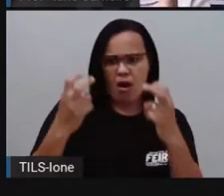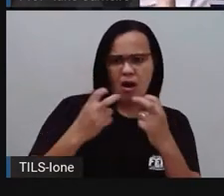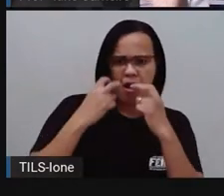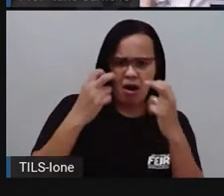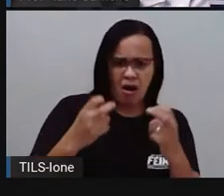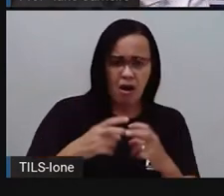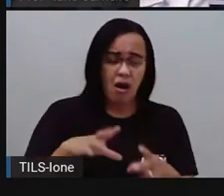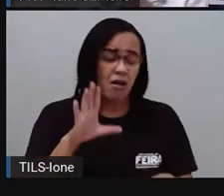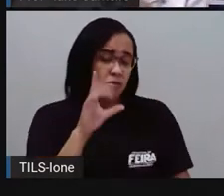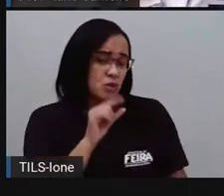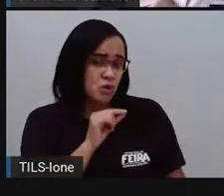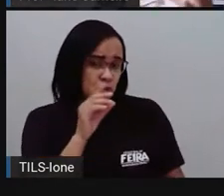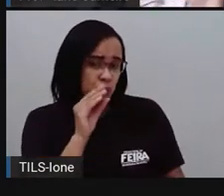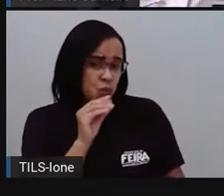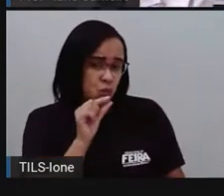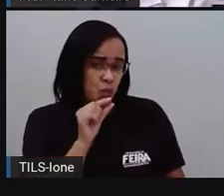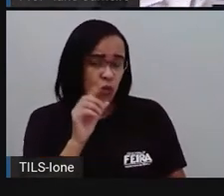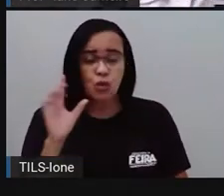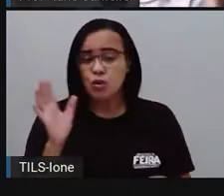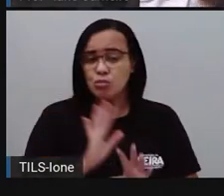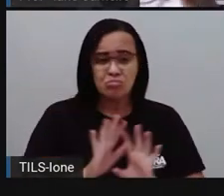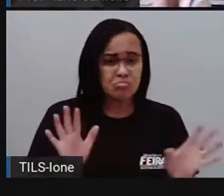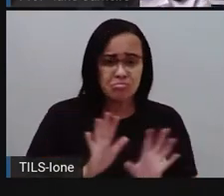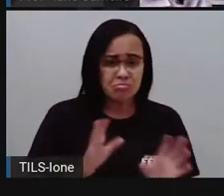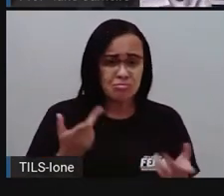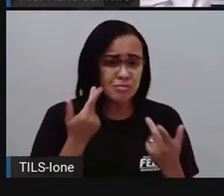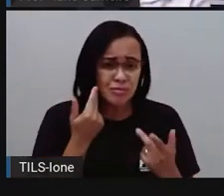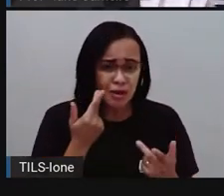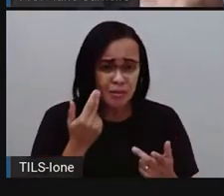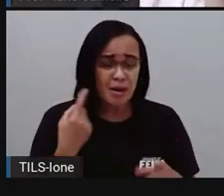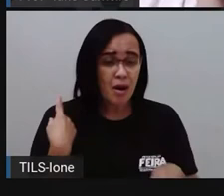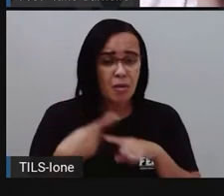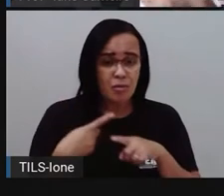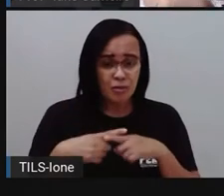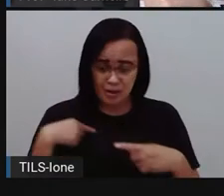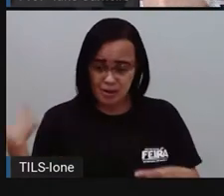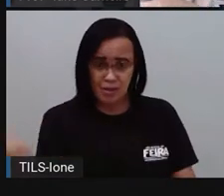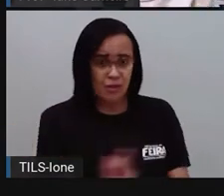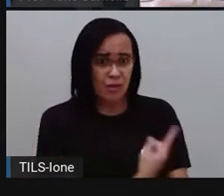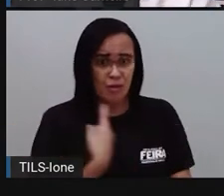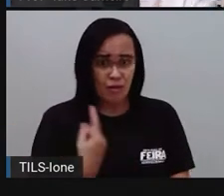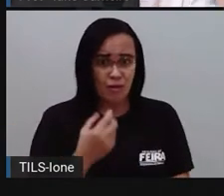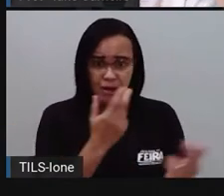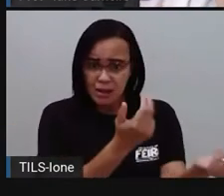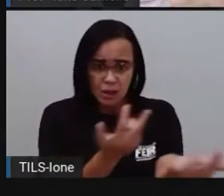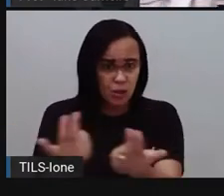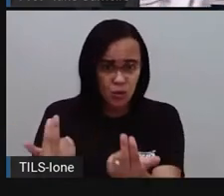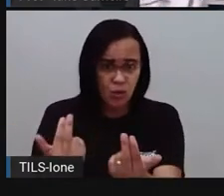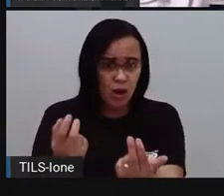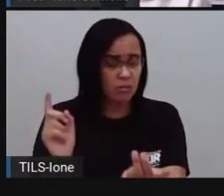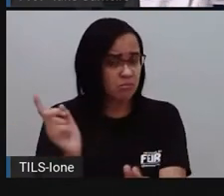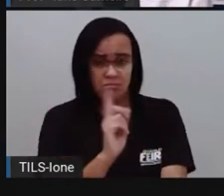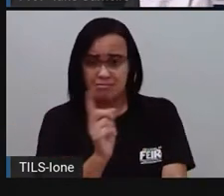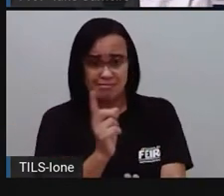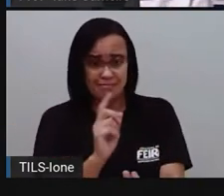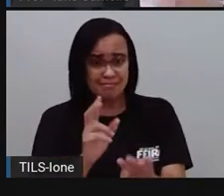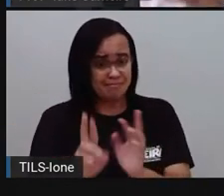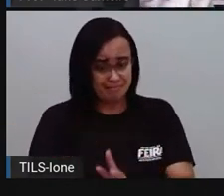Quando a gente aceita que nós não somos iguais mesmo. Apesar, né? De como a gente viu na aula passada. Nós sermos, né?